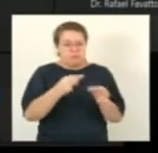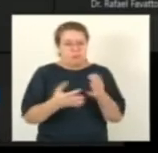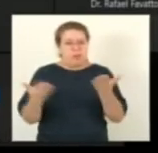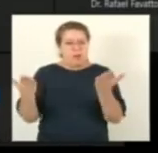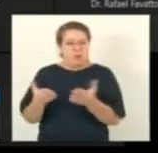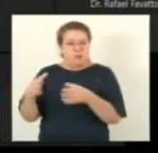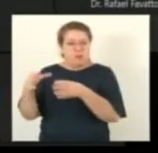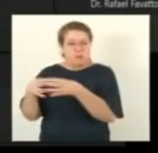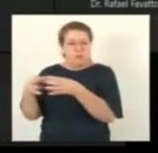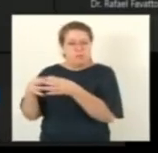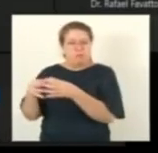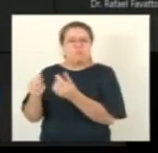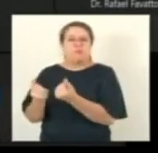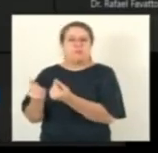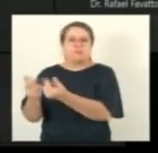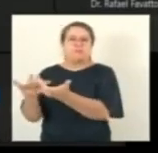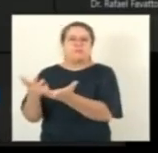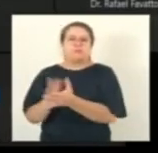deputado Freitas